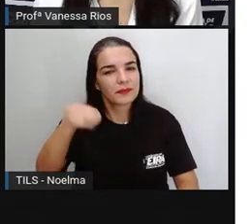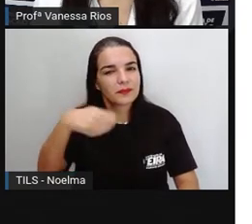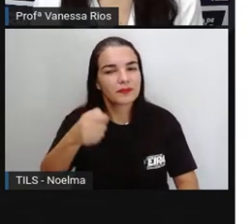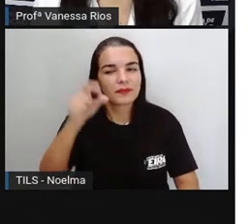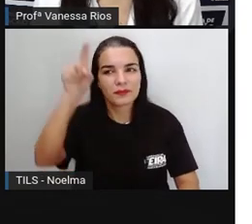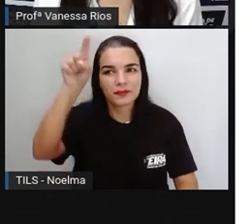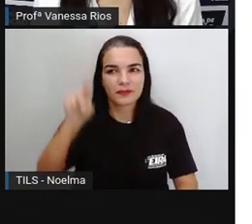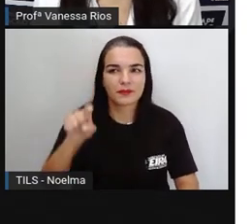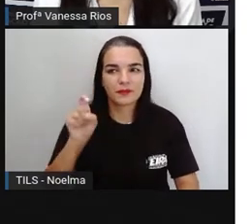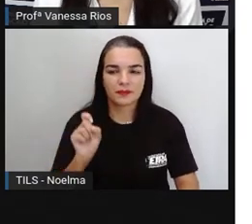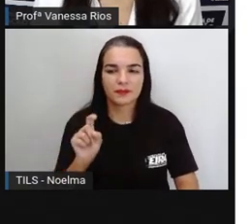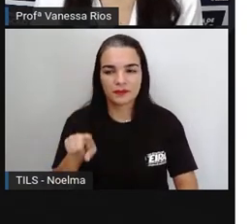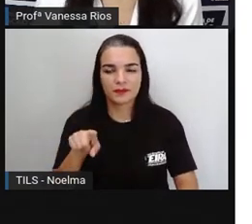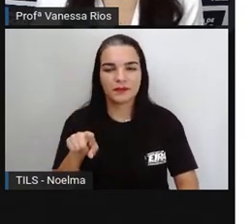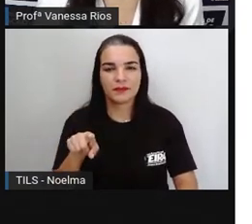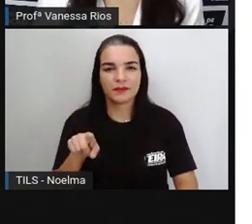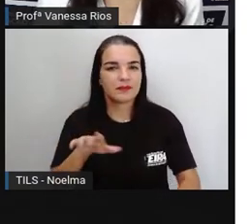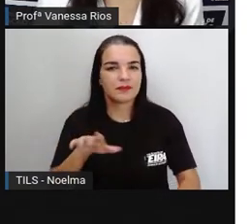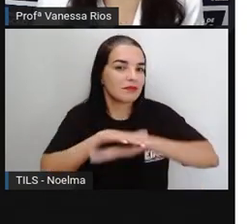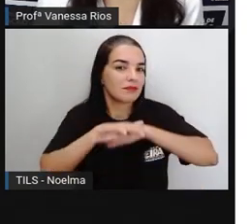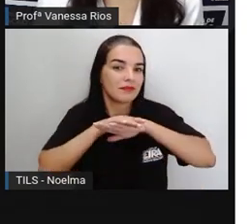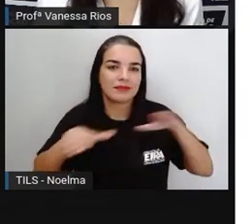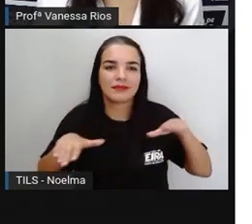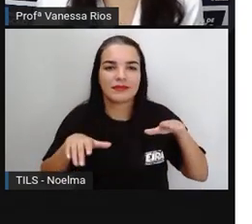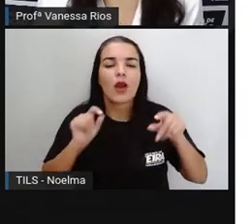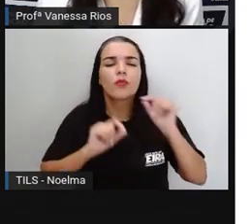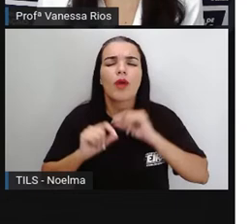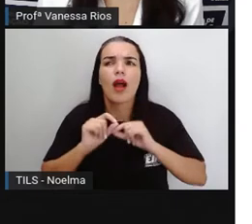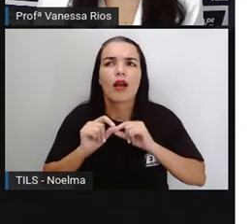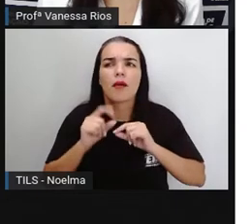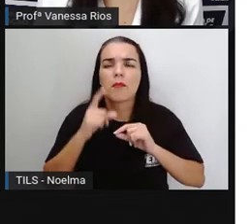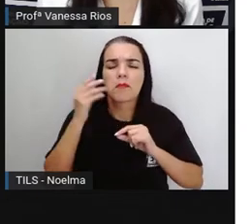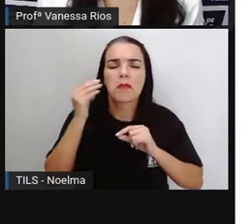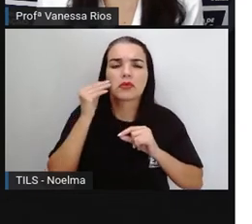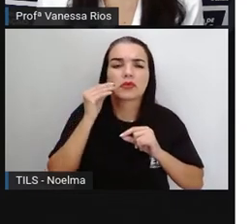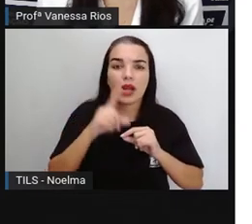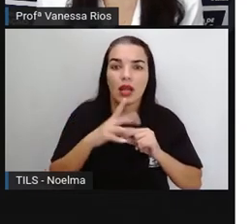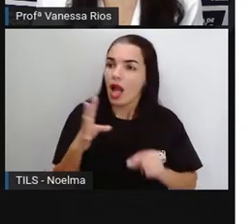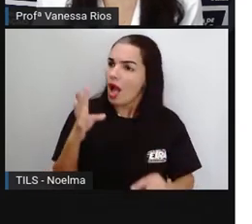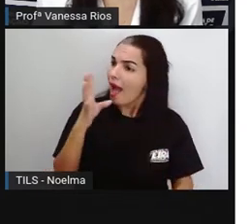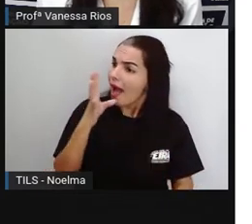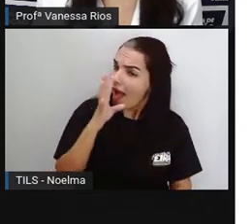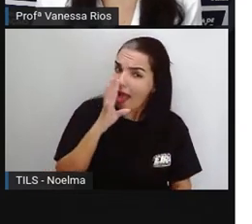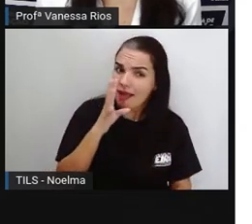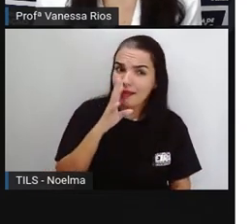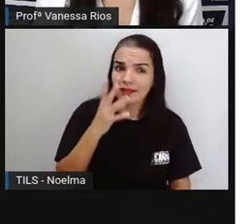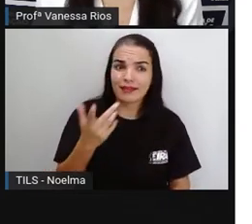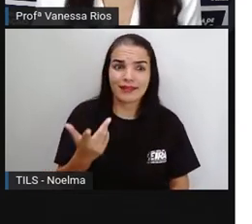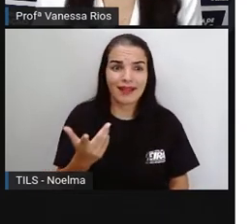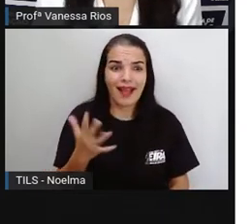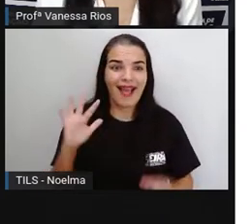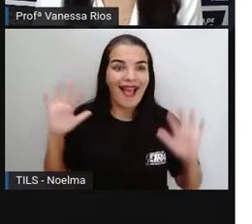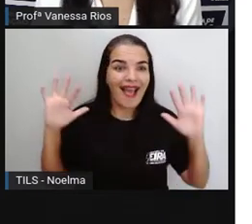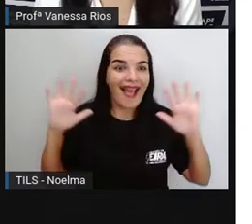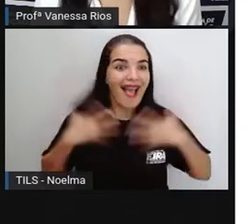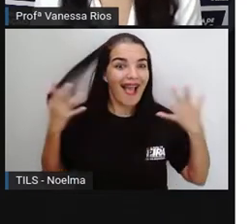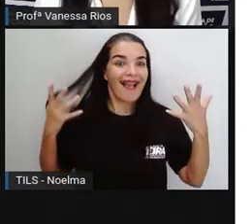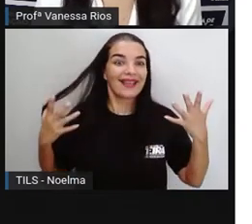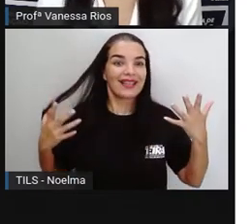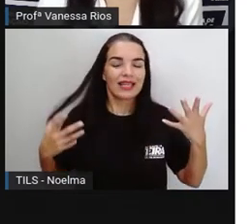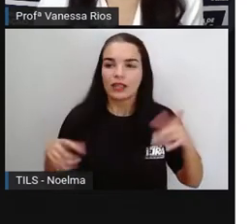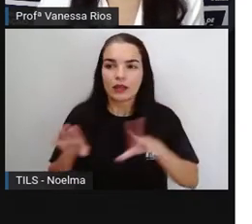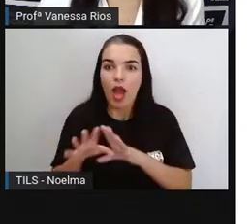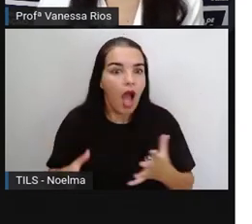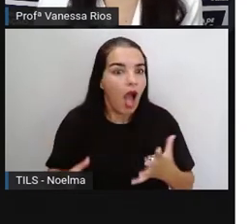O ponto de exclamação, ele indica admiração, indica alegria e também espanto. está relacionado aí com a